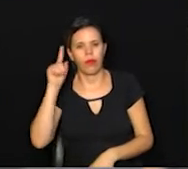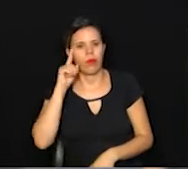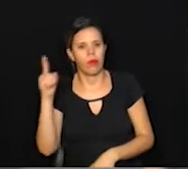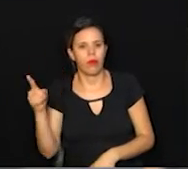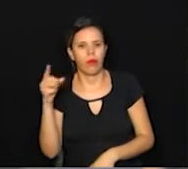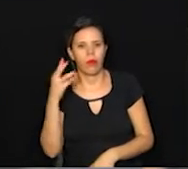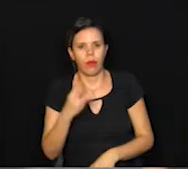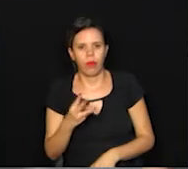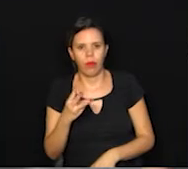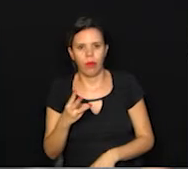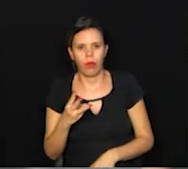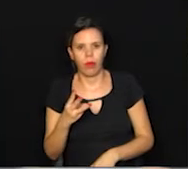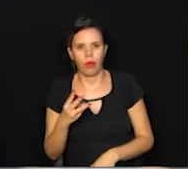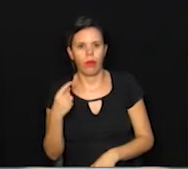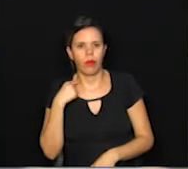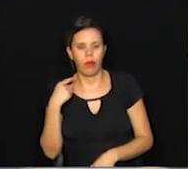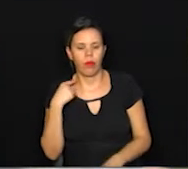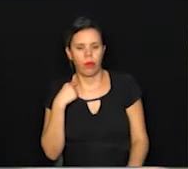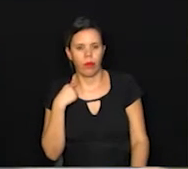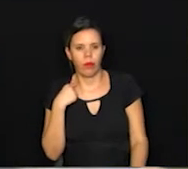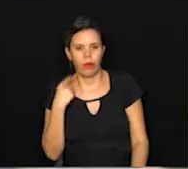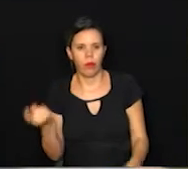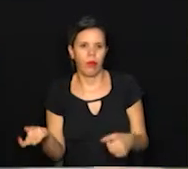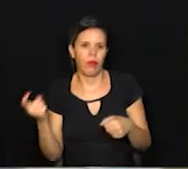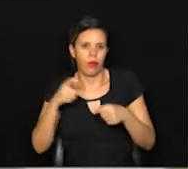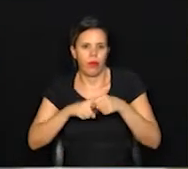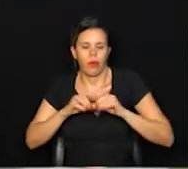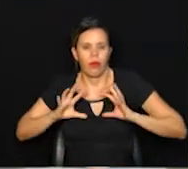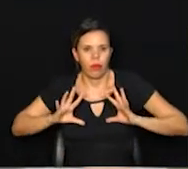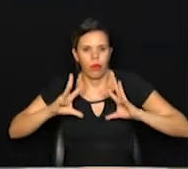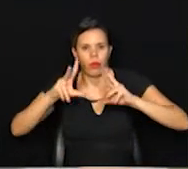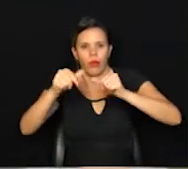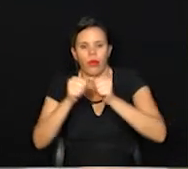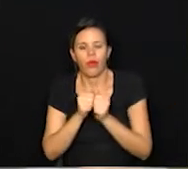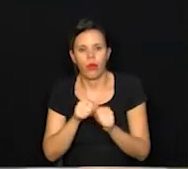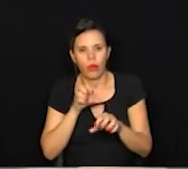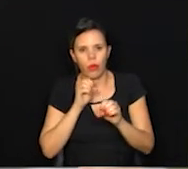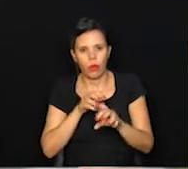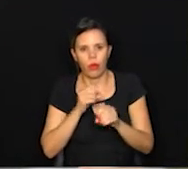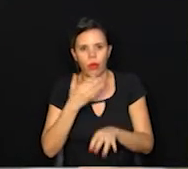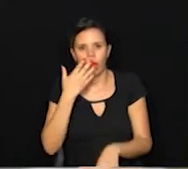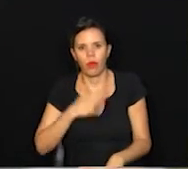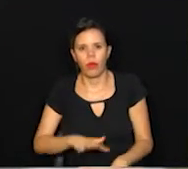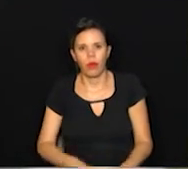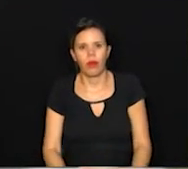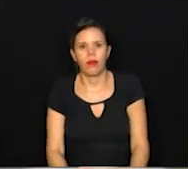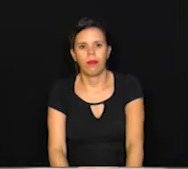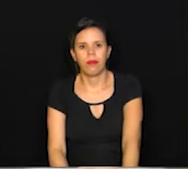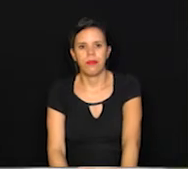3 de maio, o retorno de toda a educação infantil.